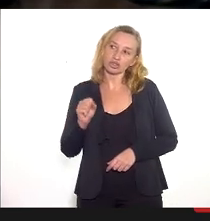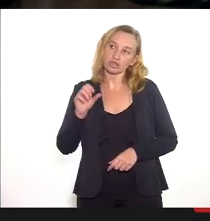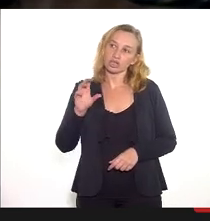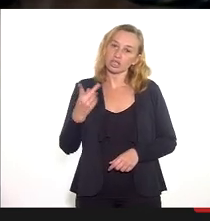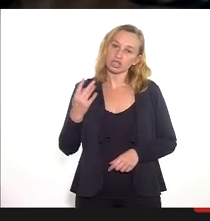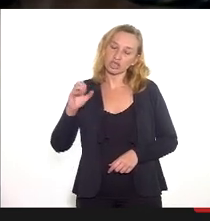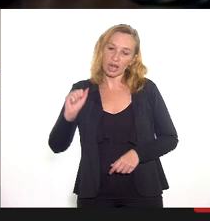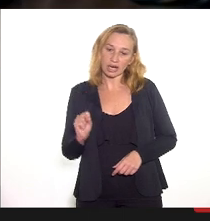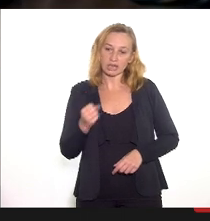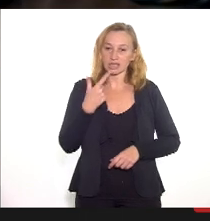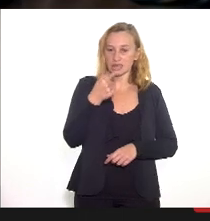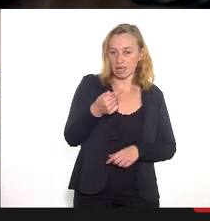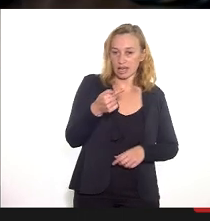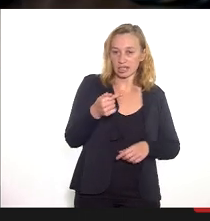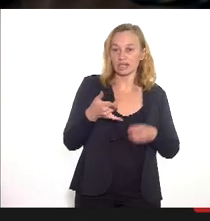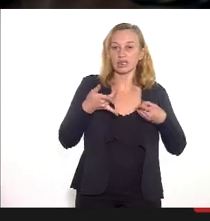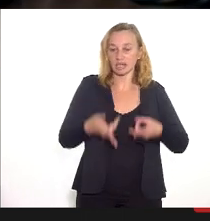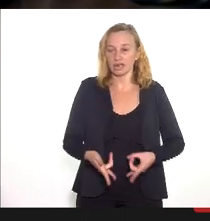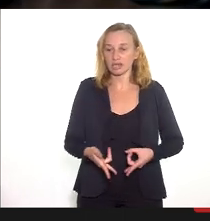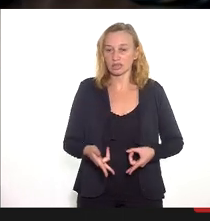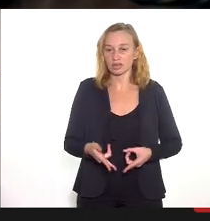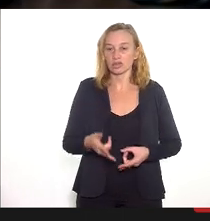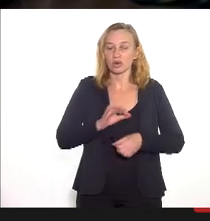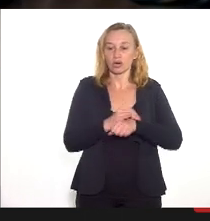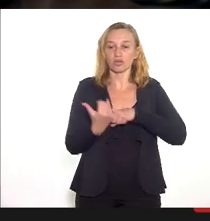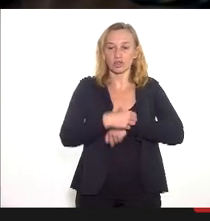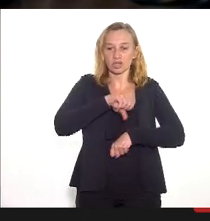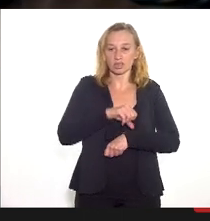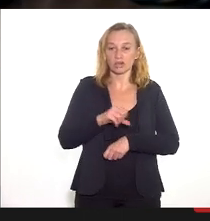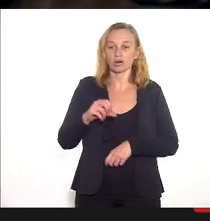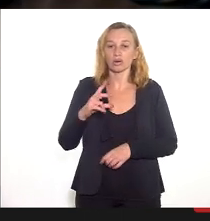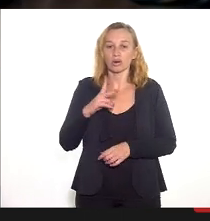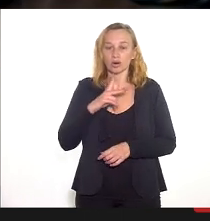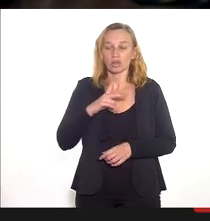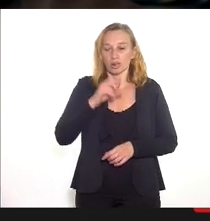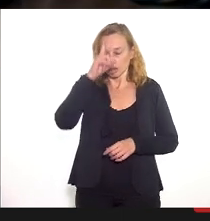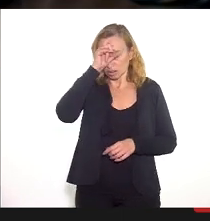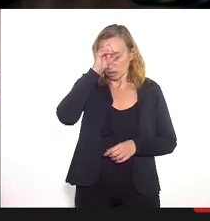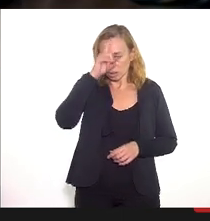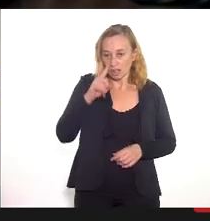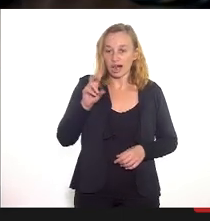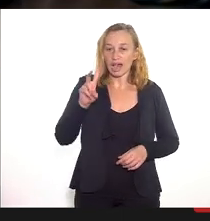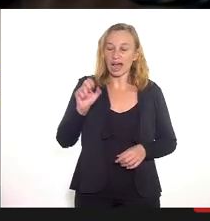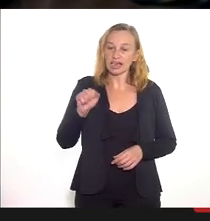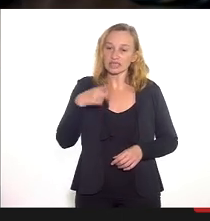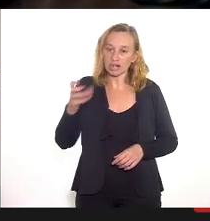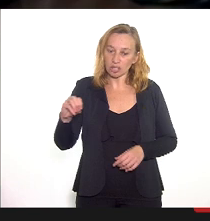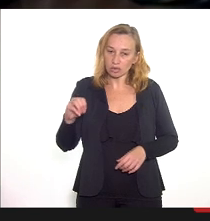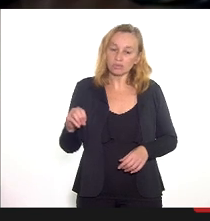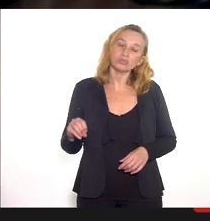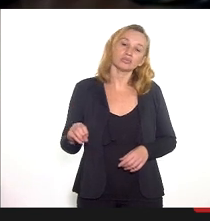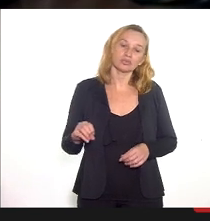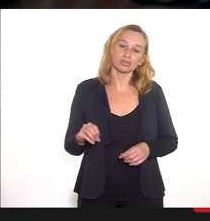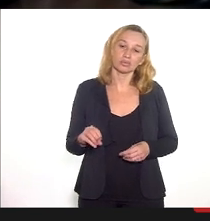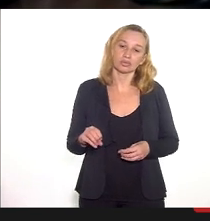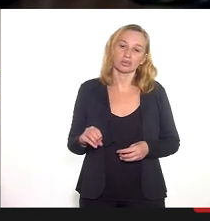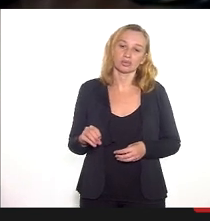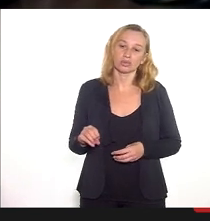7 leitos de UTI COVID-19 Hospital Estadual Adão Pereira Nunes 20 leitos de UTI COVID-19